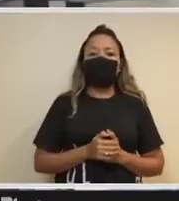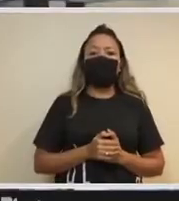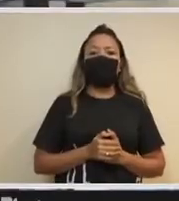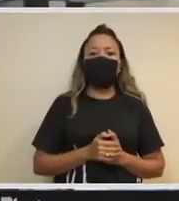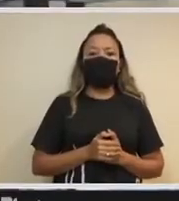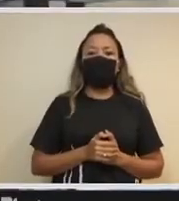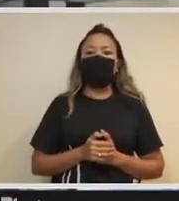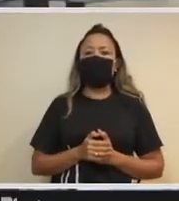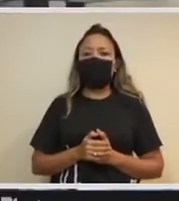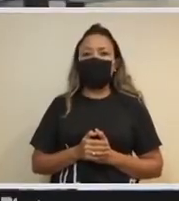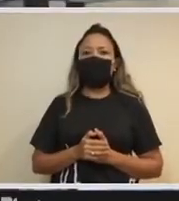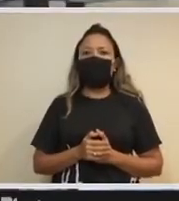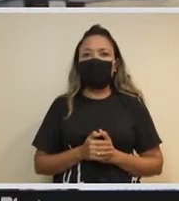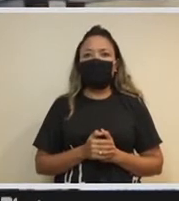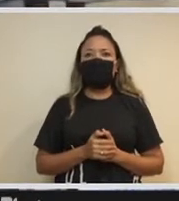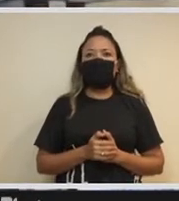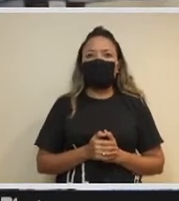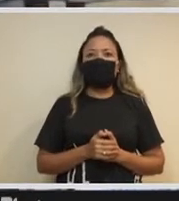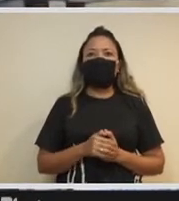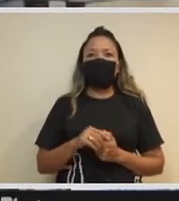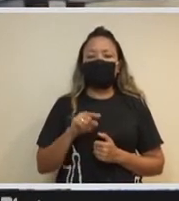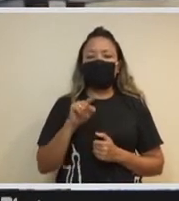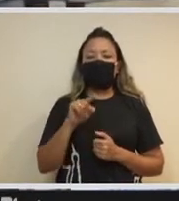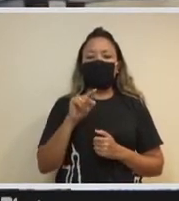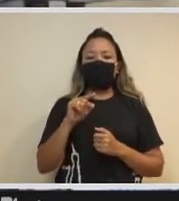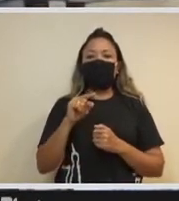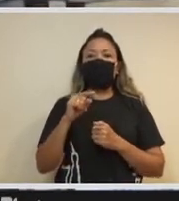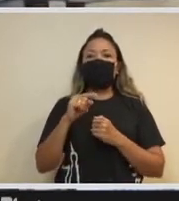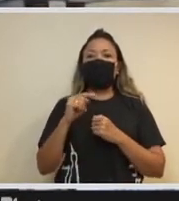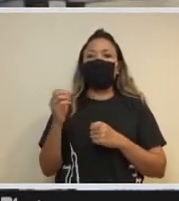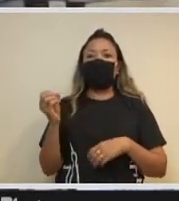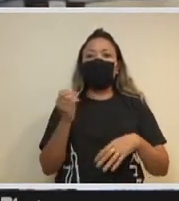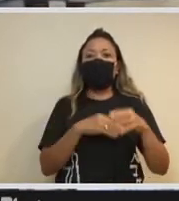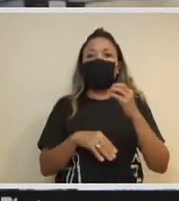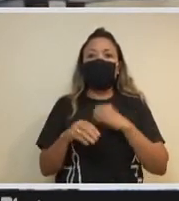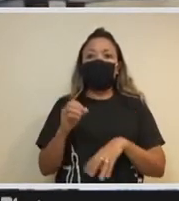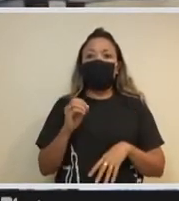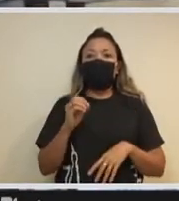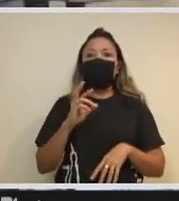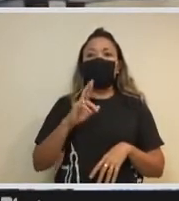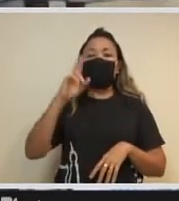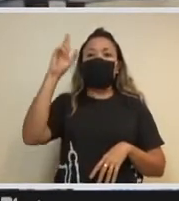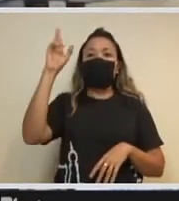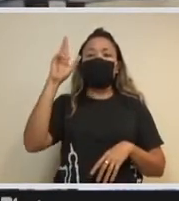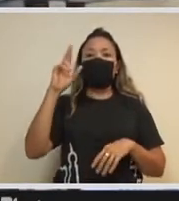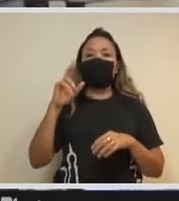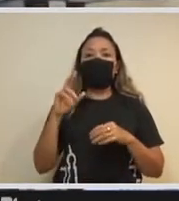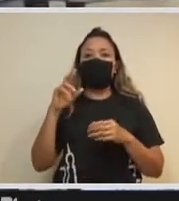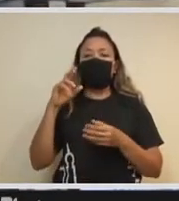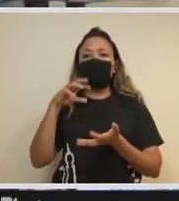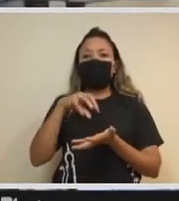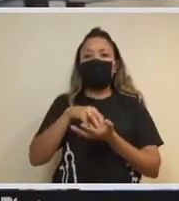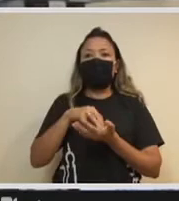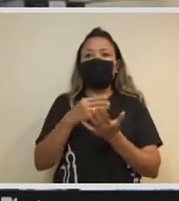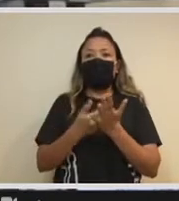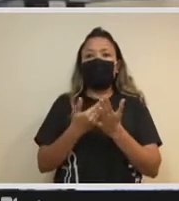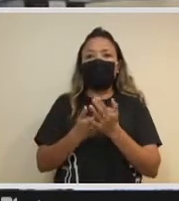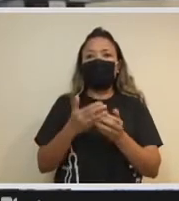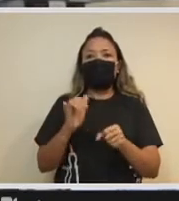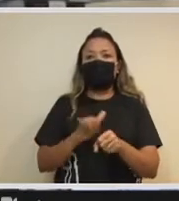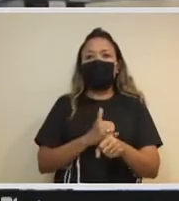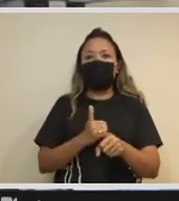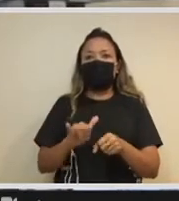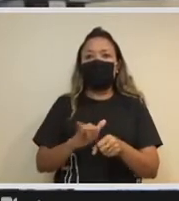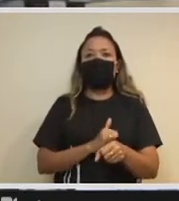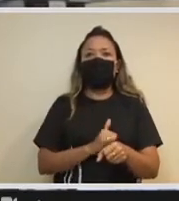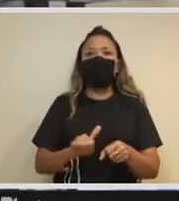coordenação do Centro de Estudos Estratégicos. Estamos aí numa fase de transição, de avaliação de projetos importantíssimos que